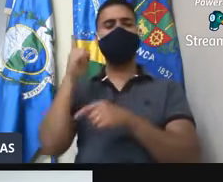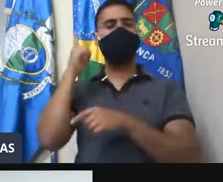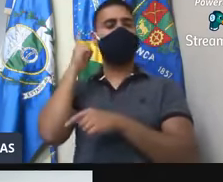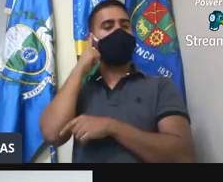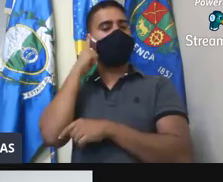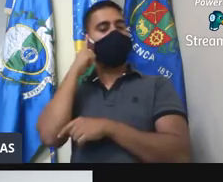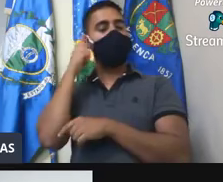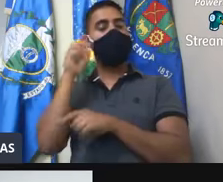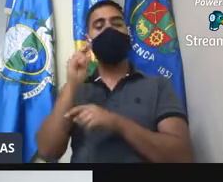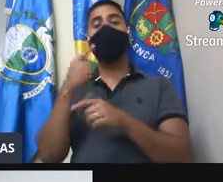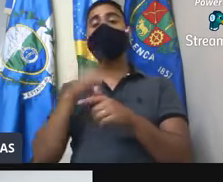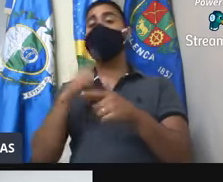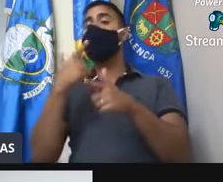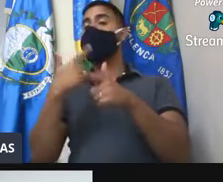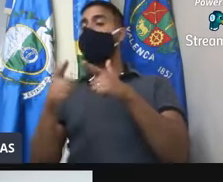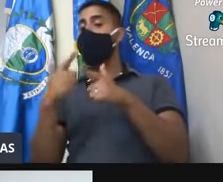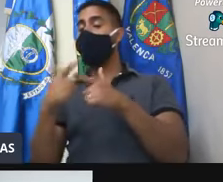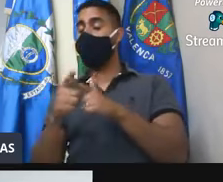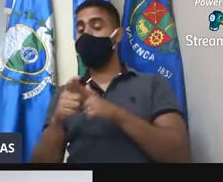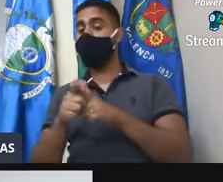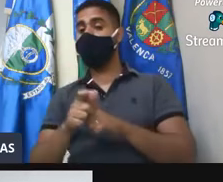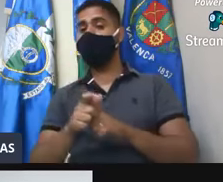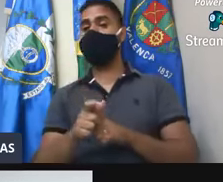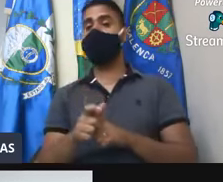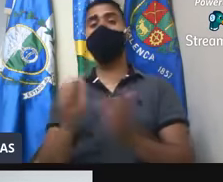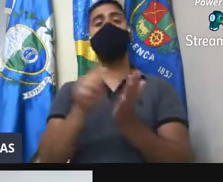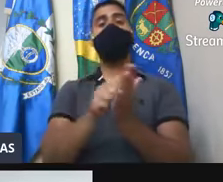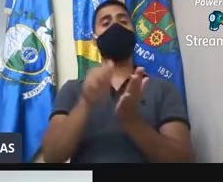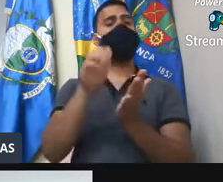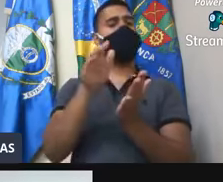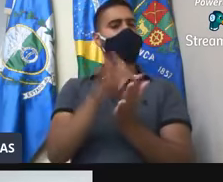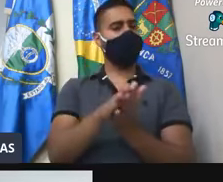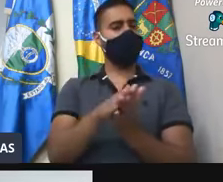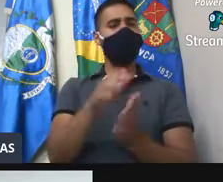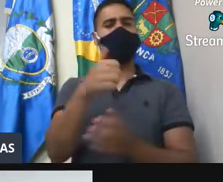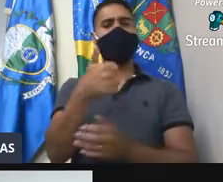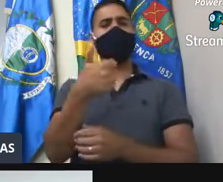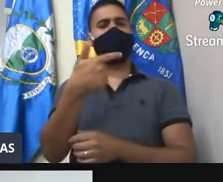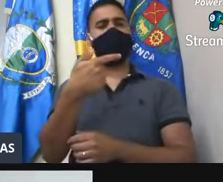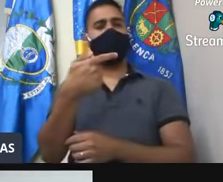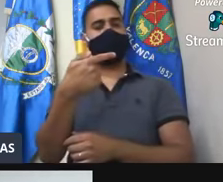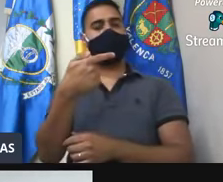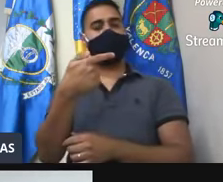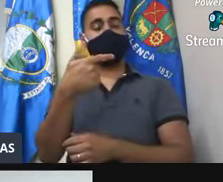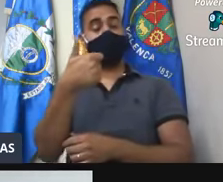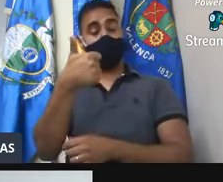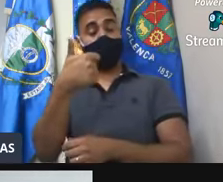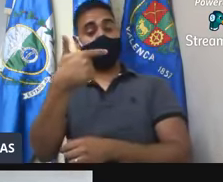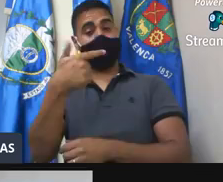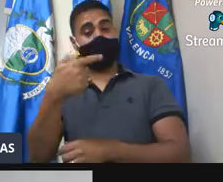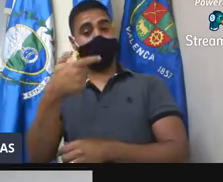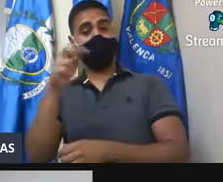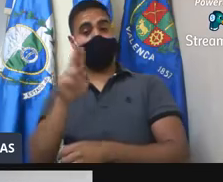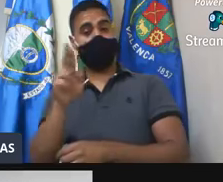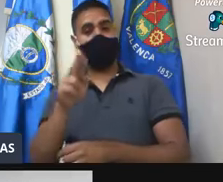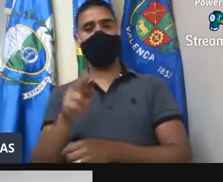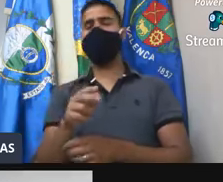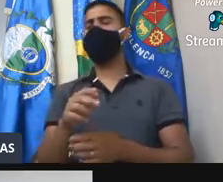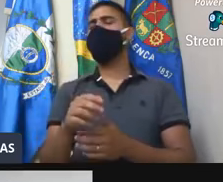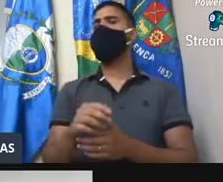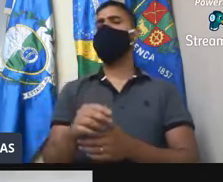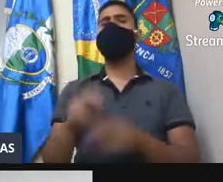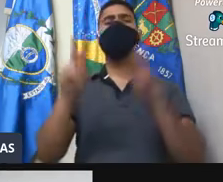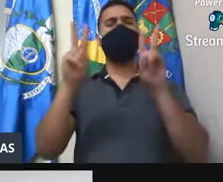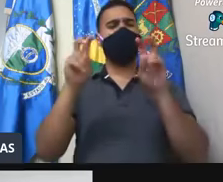e defeituoso, deficiente ou inoperante. A multa é grave de R 127,69. O assunto em tela tem causado muitos